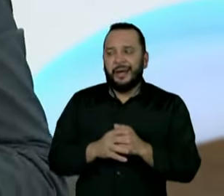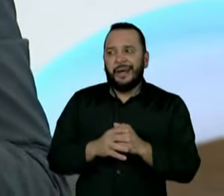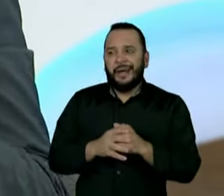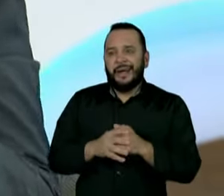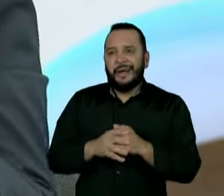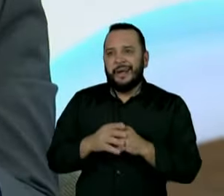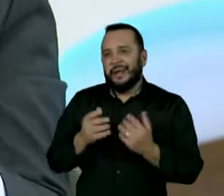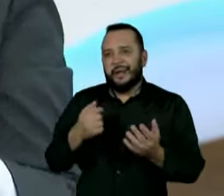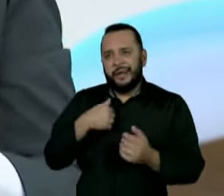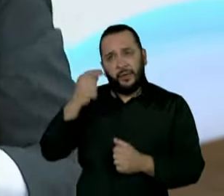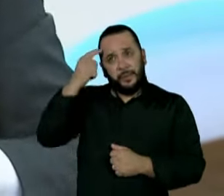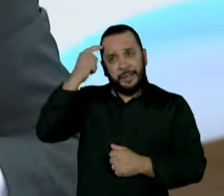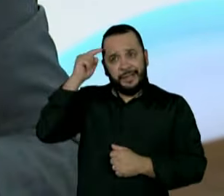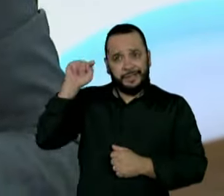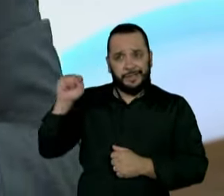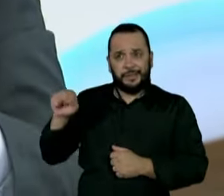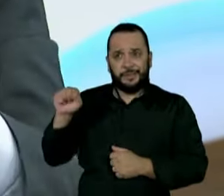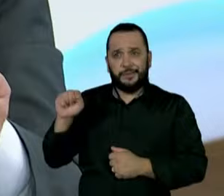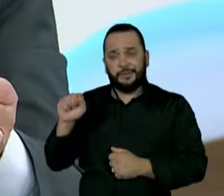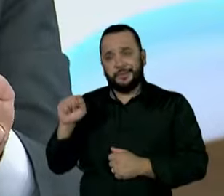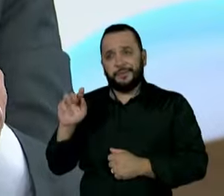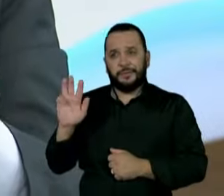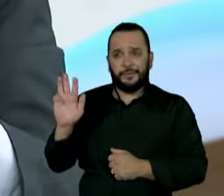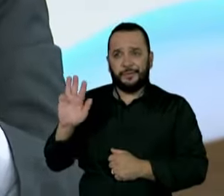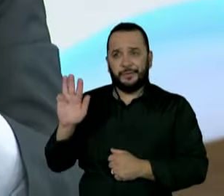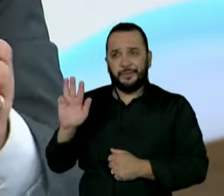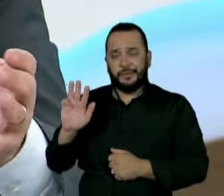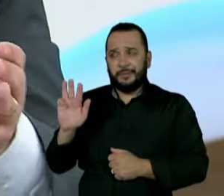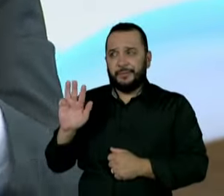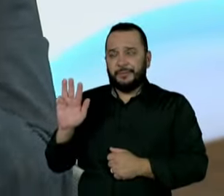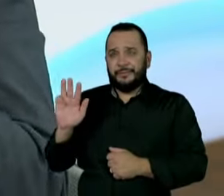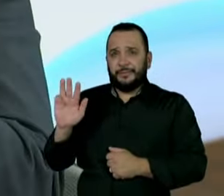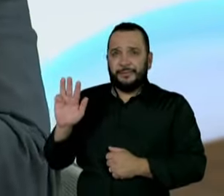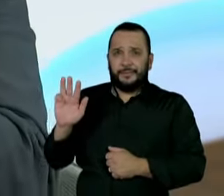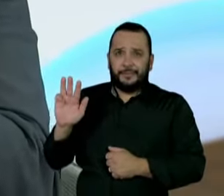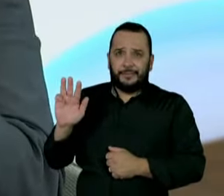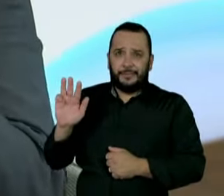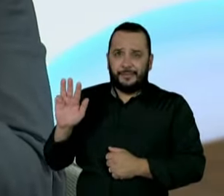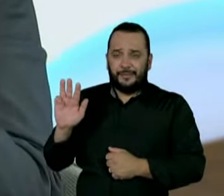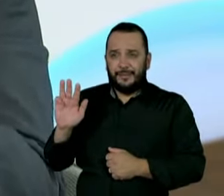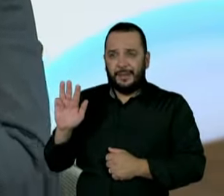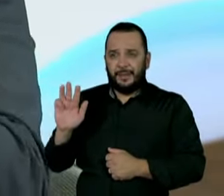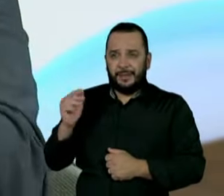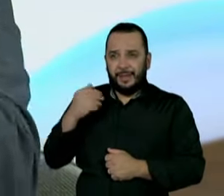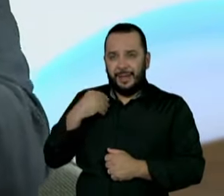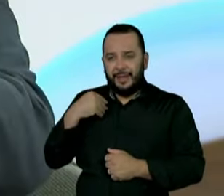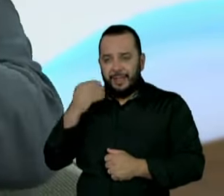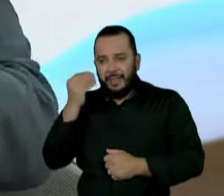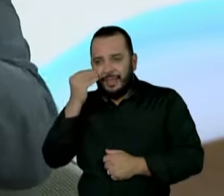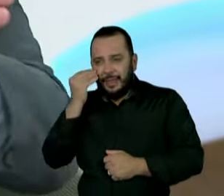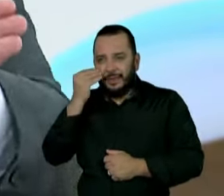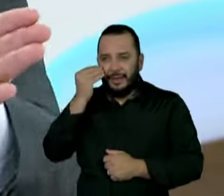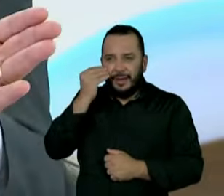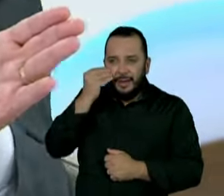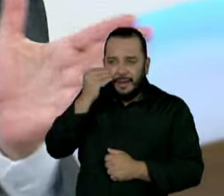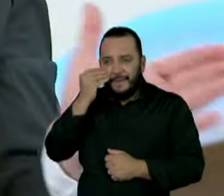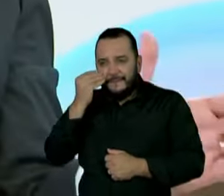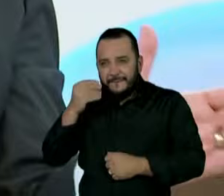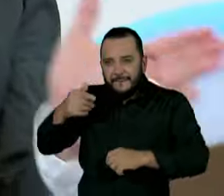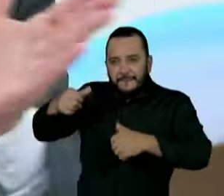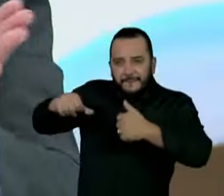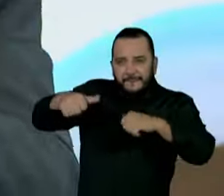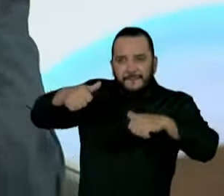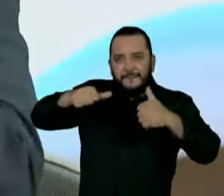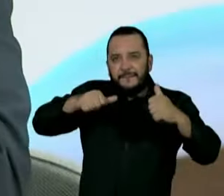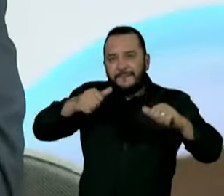Eu penso que ele está meio que tateando, assim, para sentir um pouco o clima e